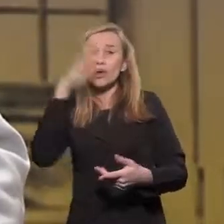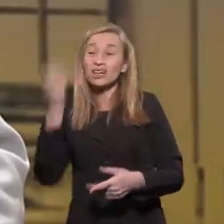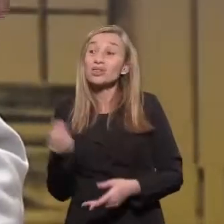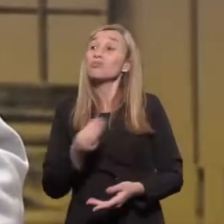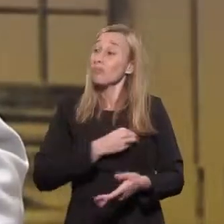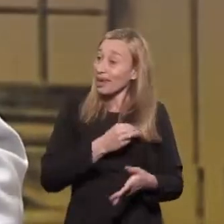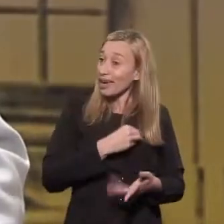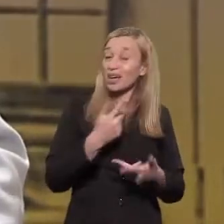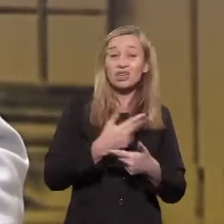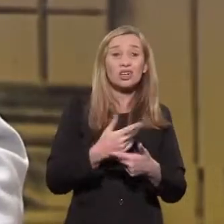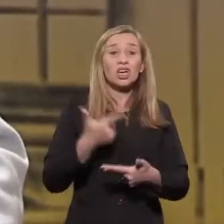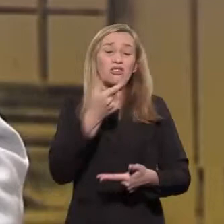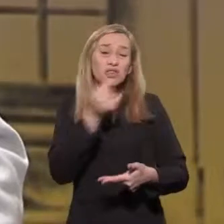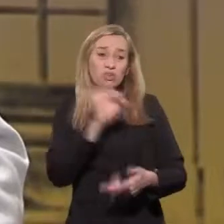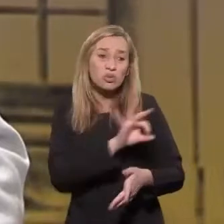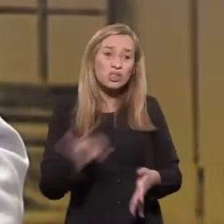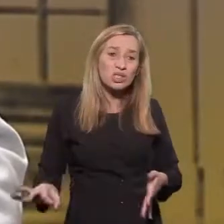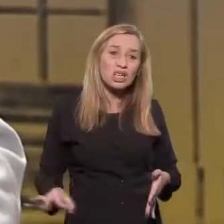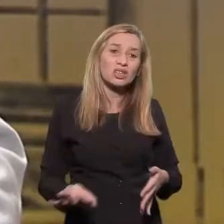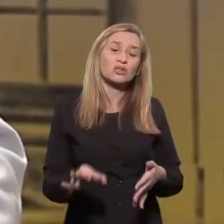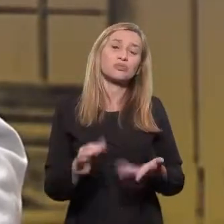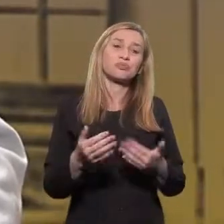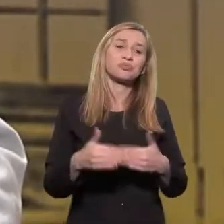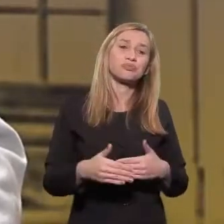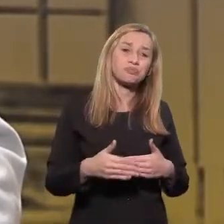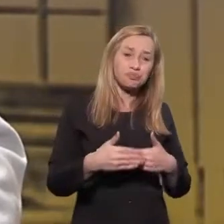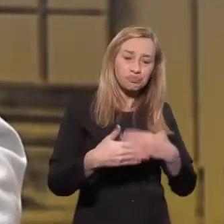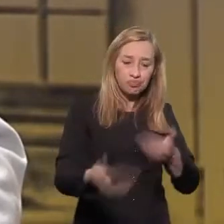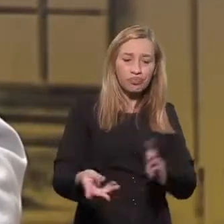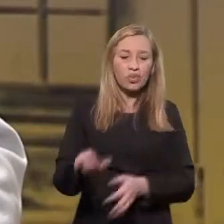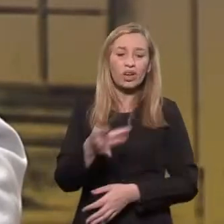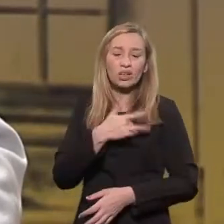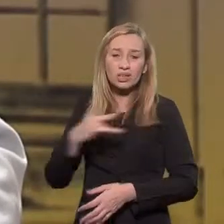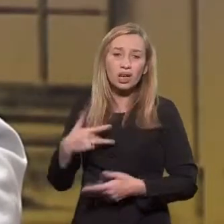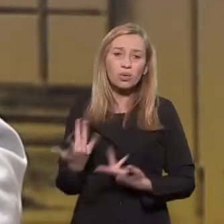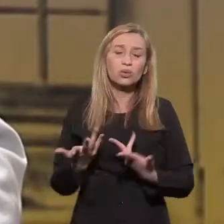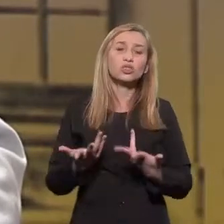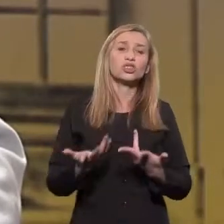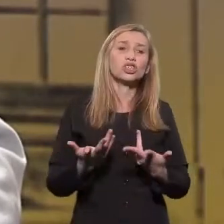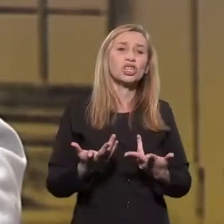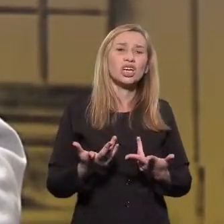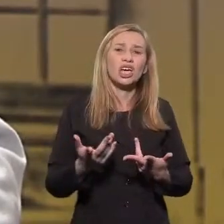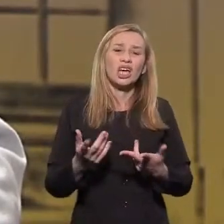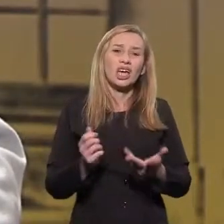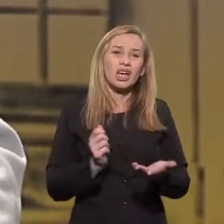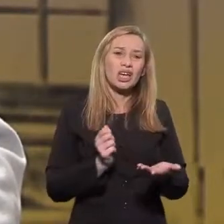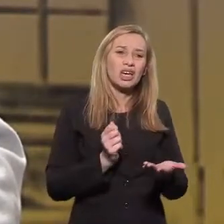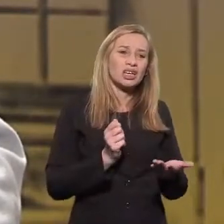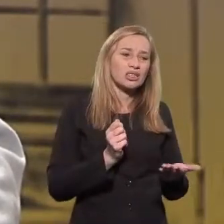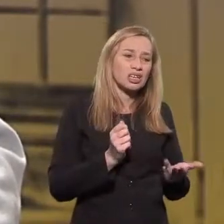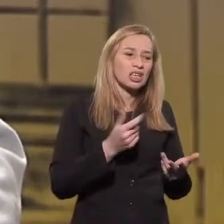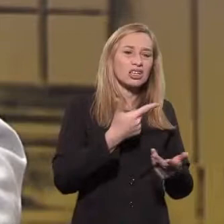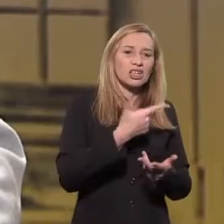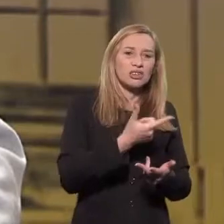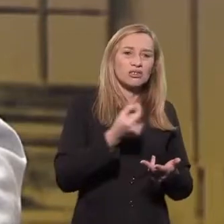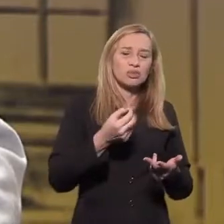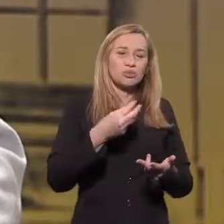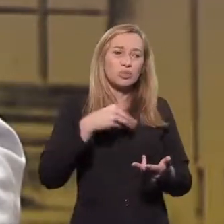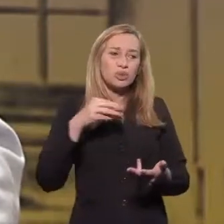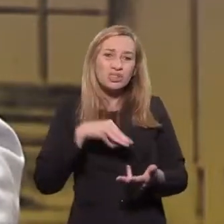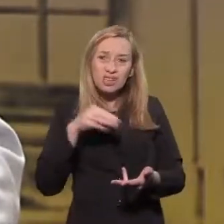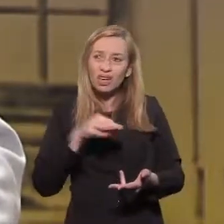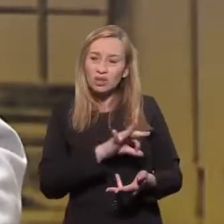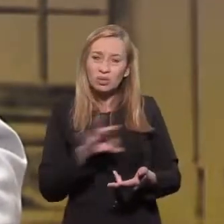O número que eu tinha de 20% só do recurso do Estado de Saúde é para a promoção de saúde, 80% gasto com a doença.